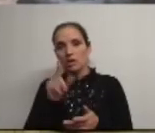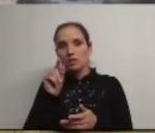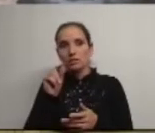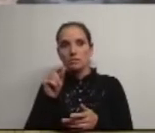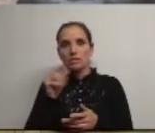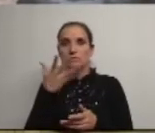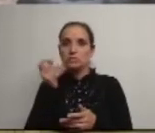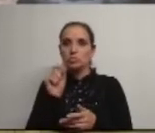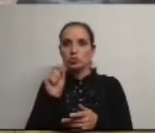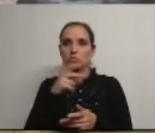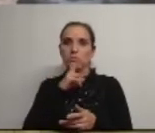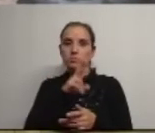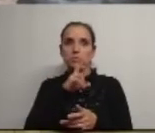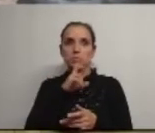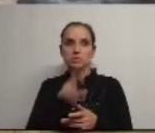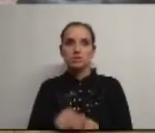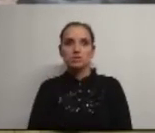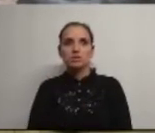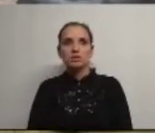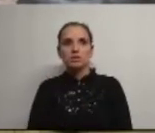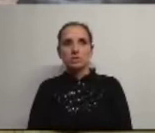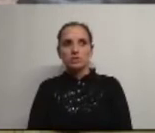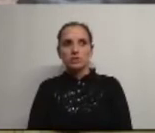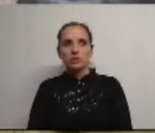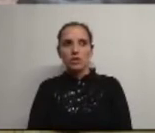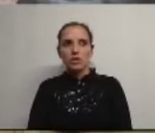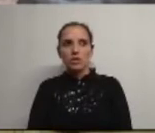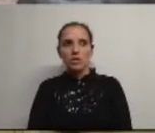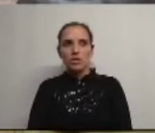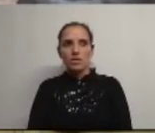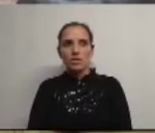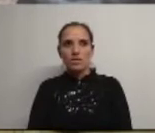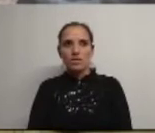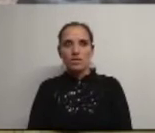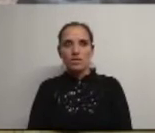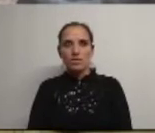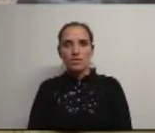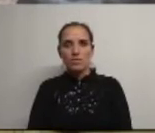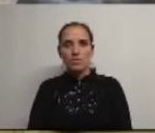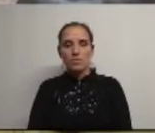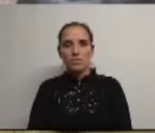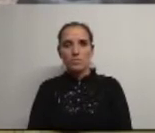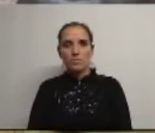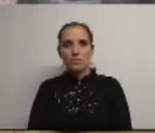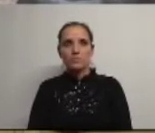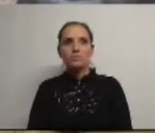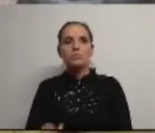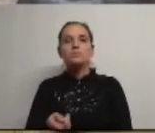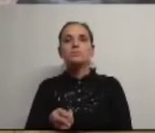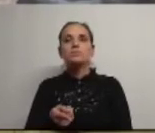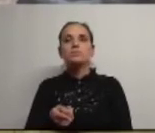cinco minutos por cada uma das intervenções para para responder aqui pela nossa